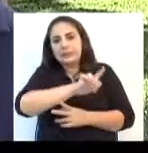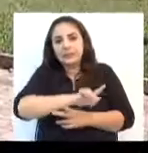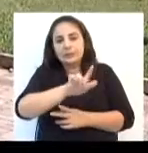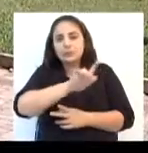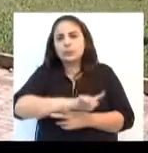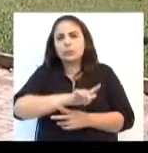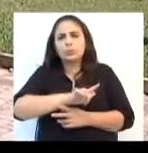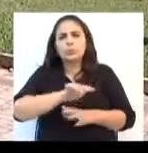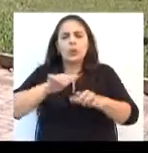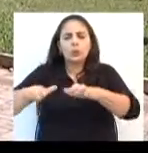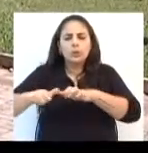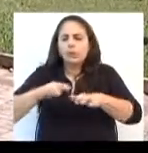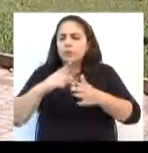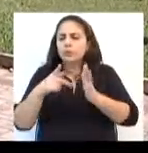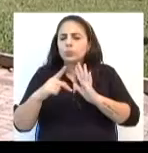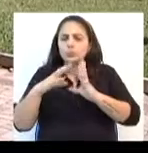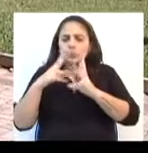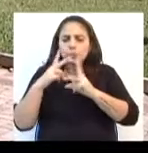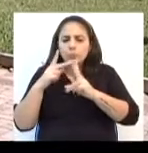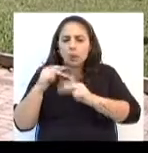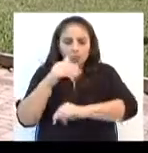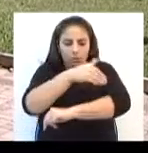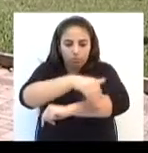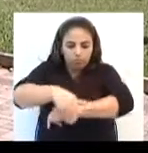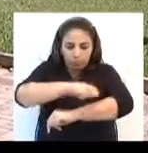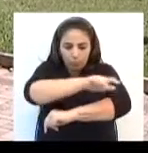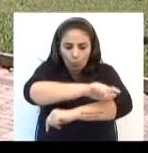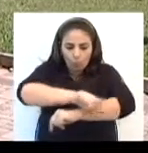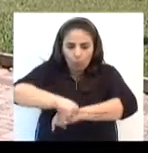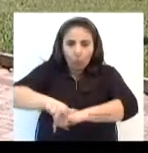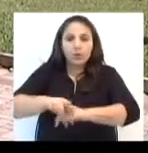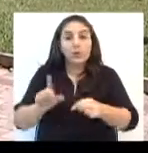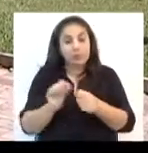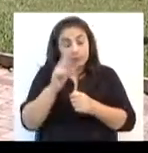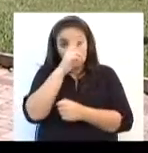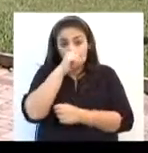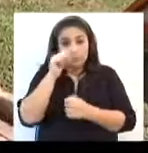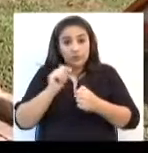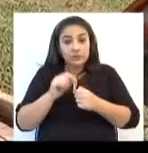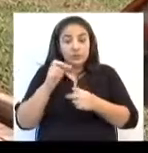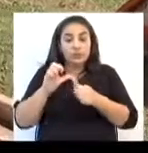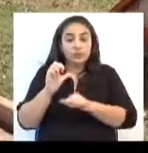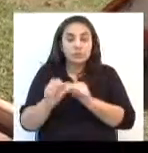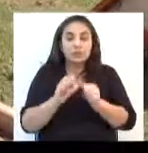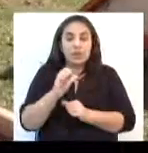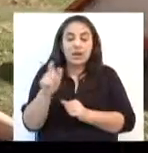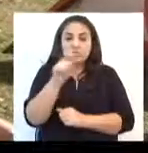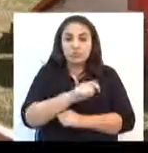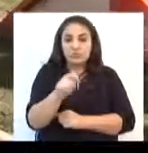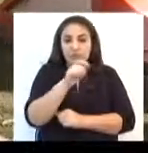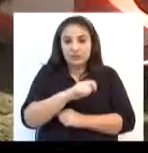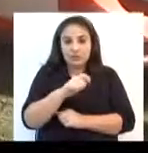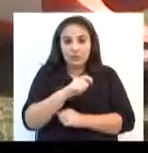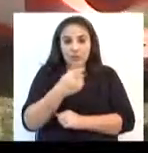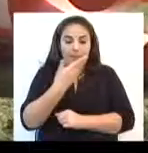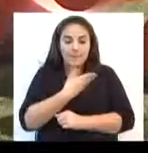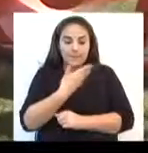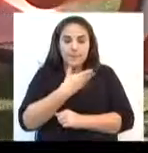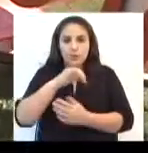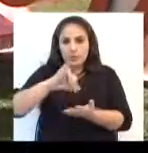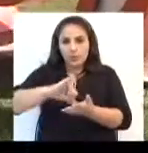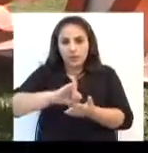toda da pavimentação. Isso com recursos, então, a prefeitura implantou, fez essas modificações. E a Associação dos Amigos da Praça